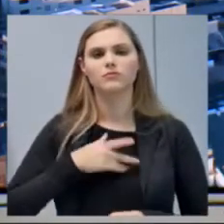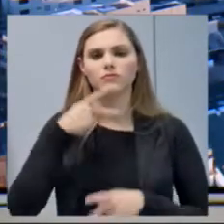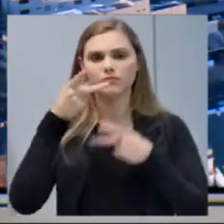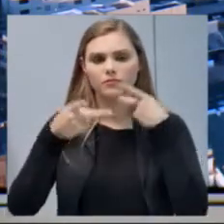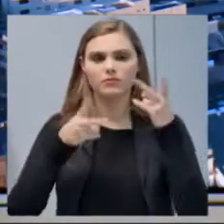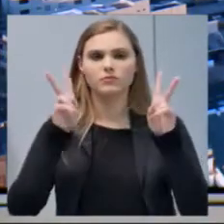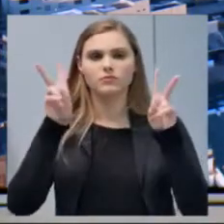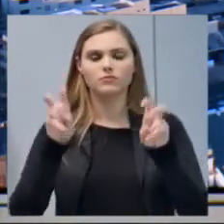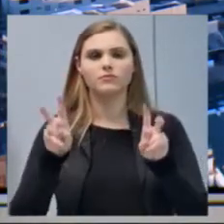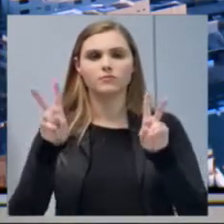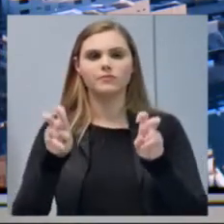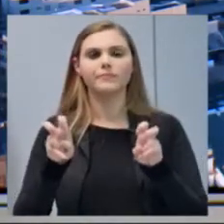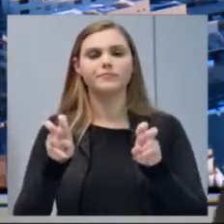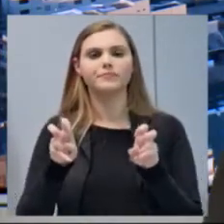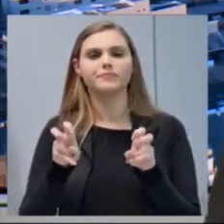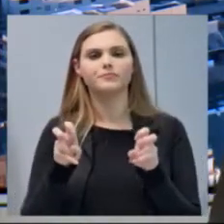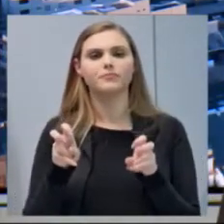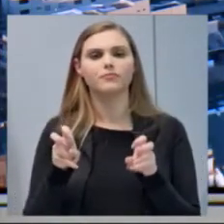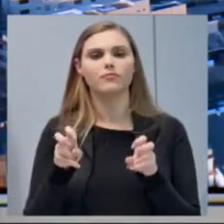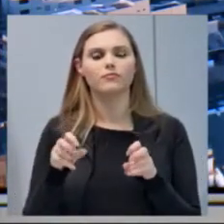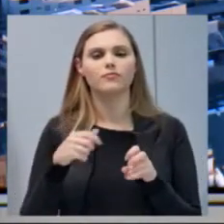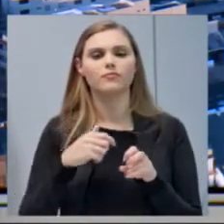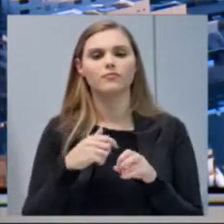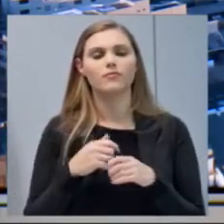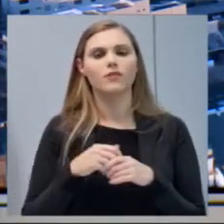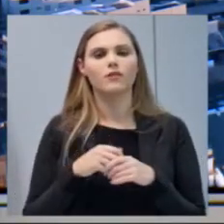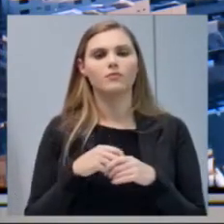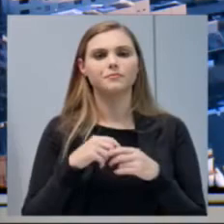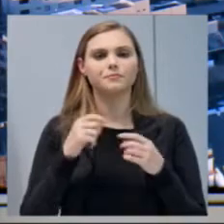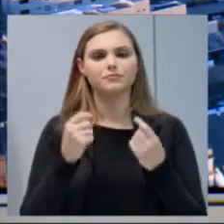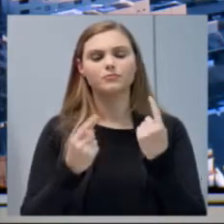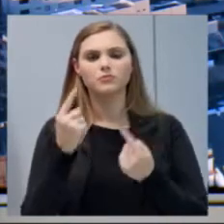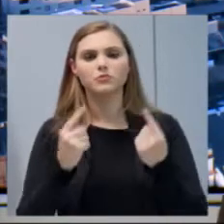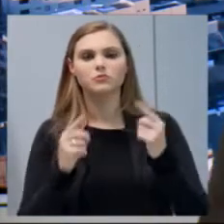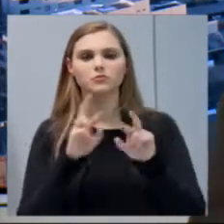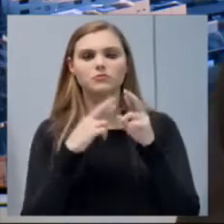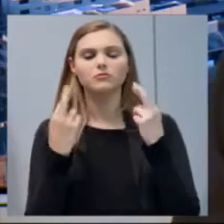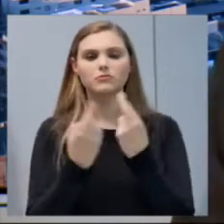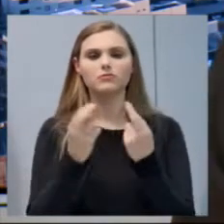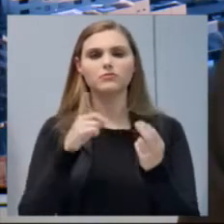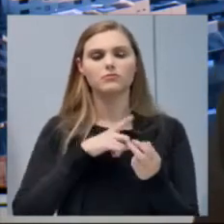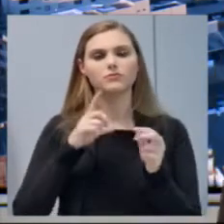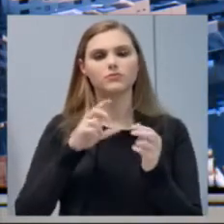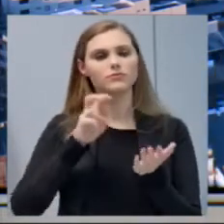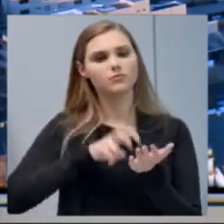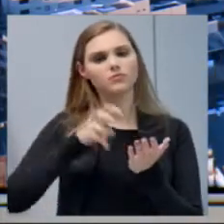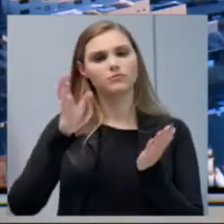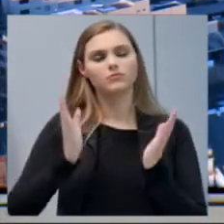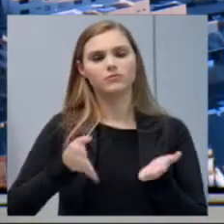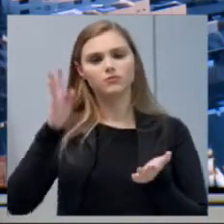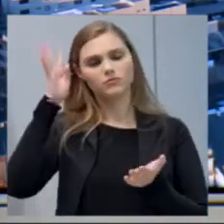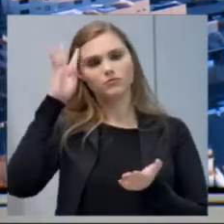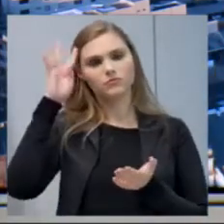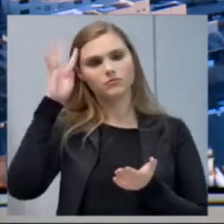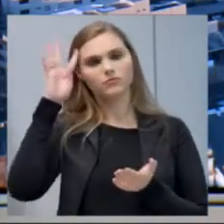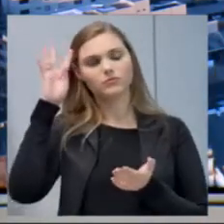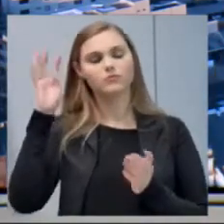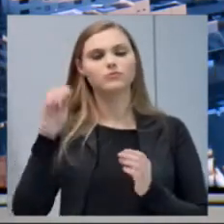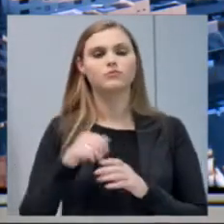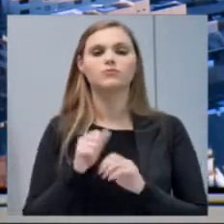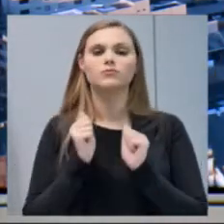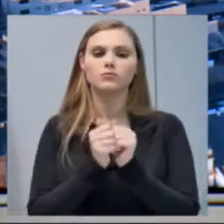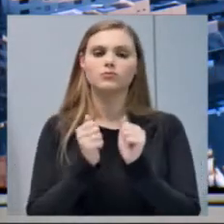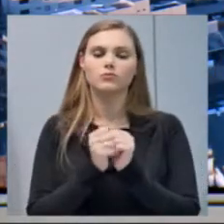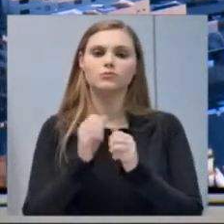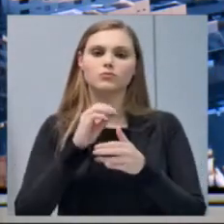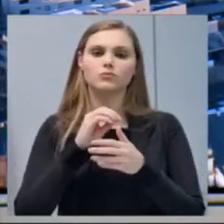assuntos, dentre eles destaco algumas reuniões que tivemos na manhã desta quarta-feira, junto ao Executivo Municipal,